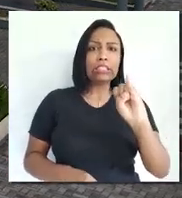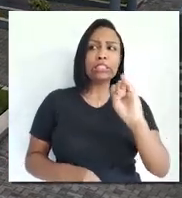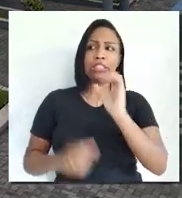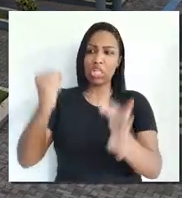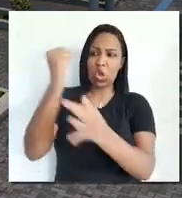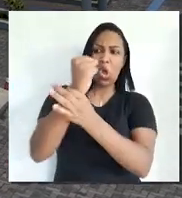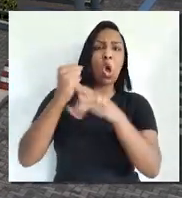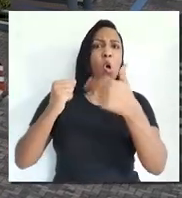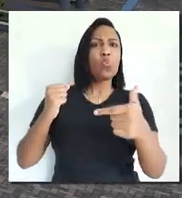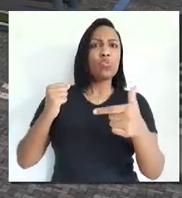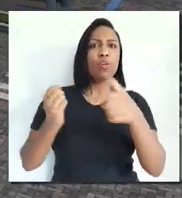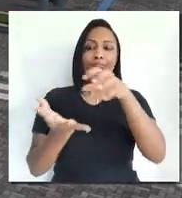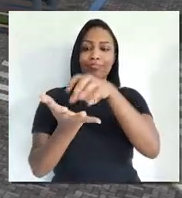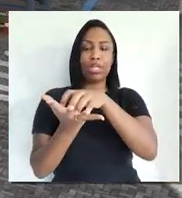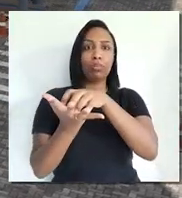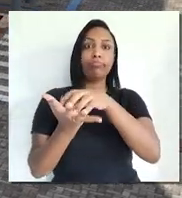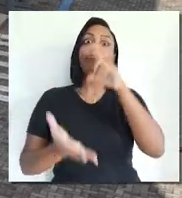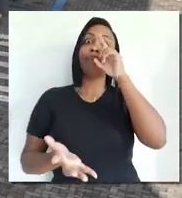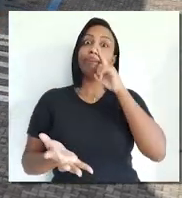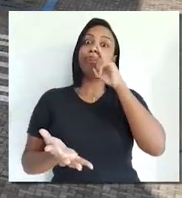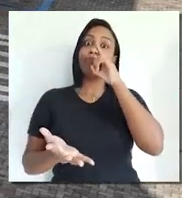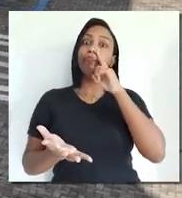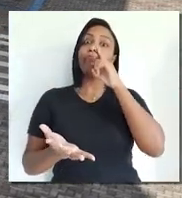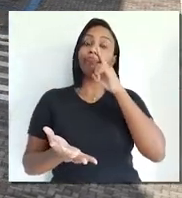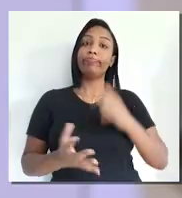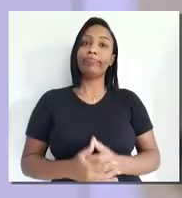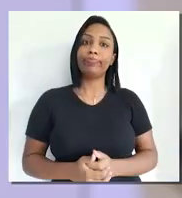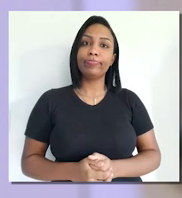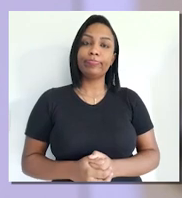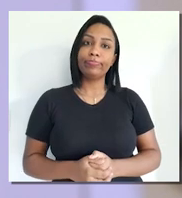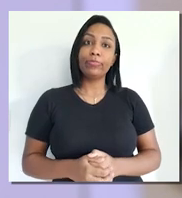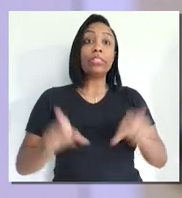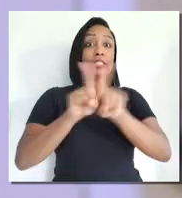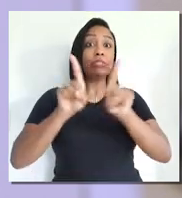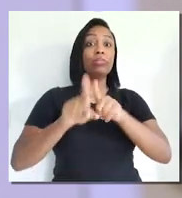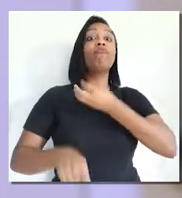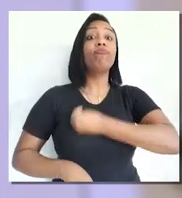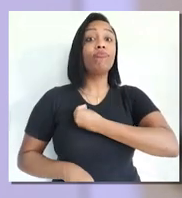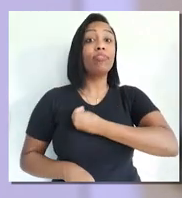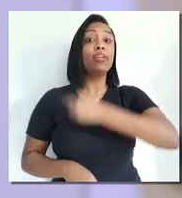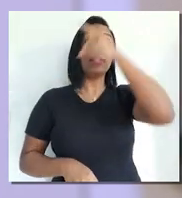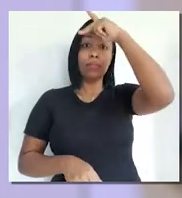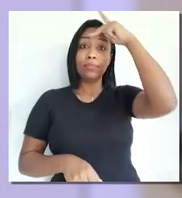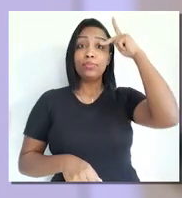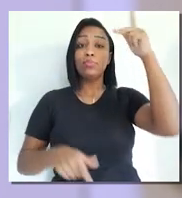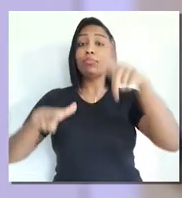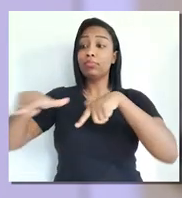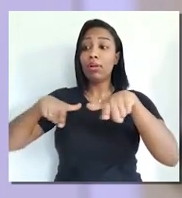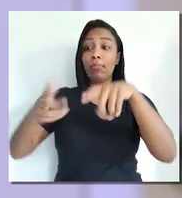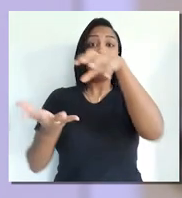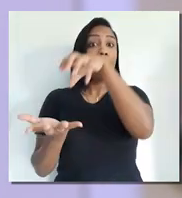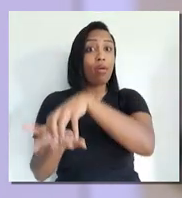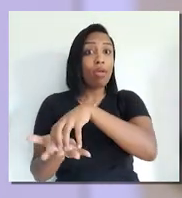você acaba colocando em risco a imagem da instituição e você acaba colocando a própria vida de servidores que atuam nessa área, tendo em